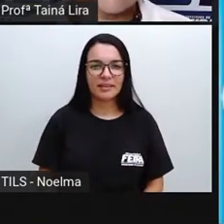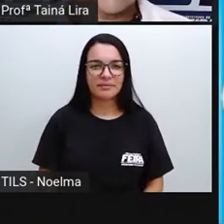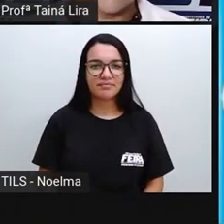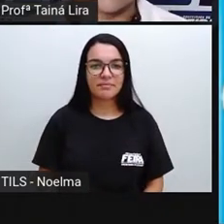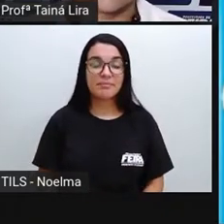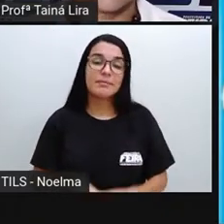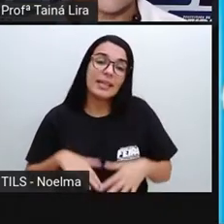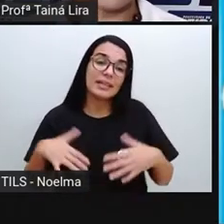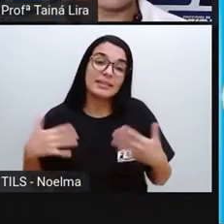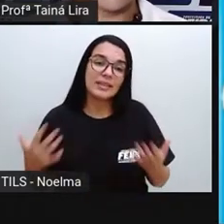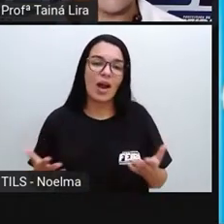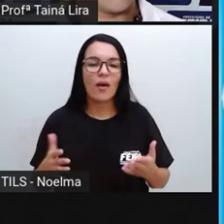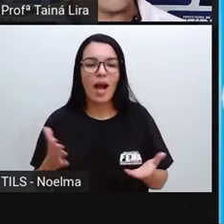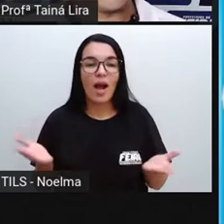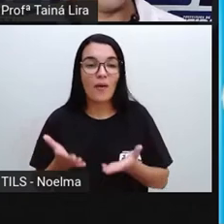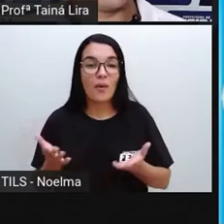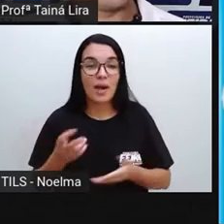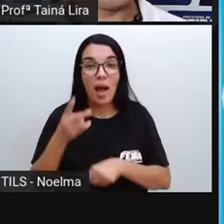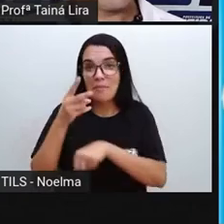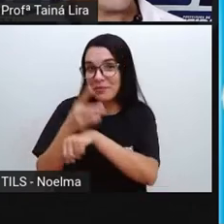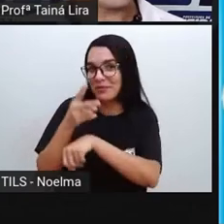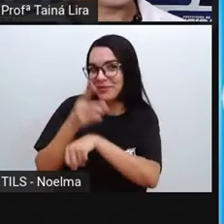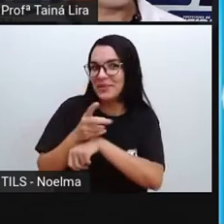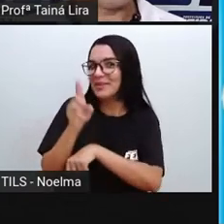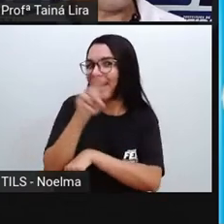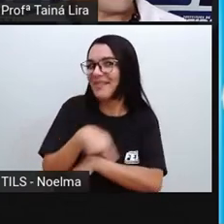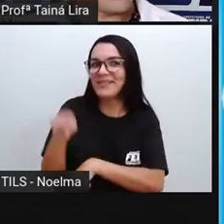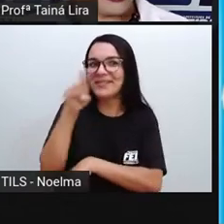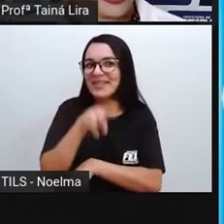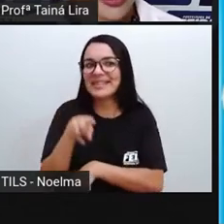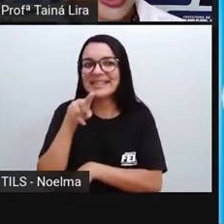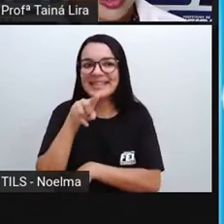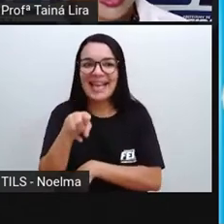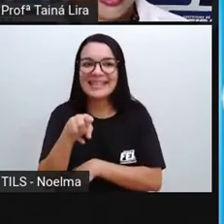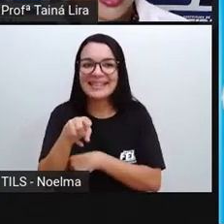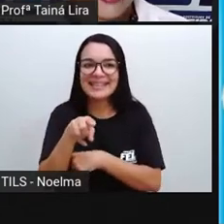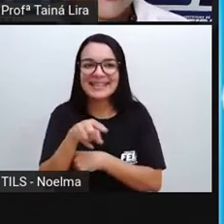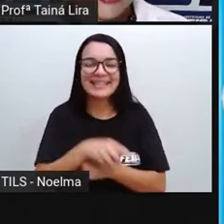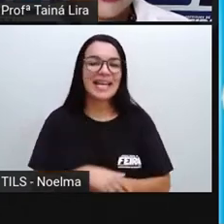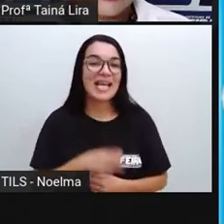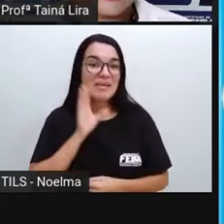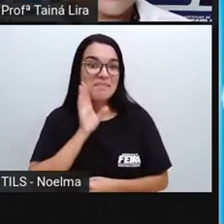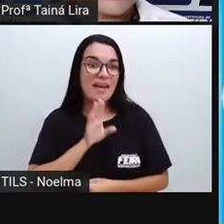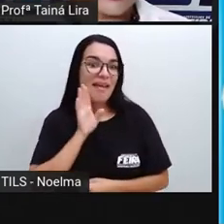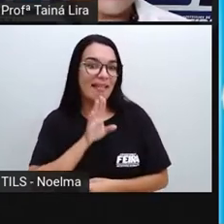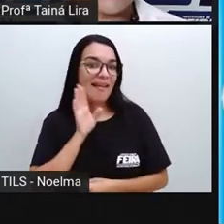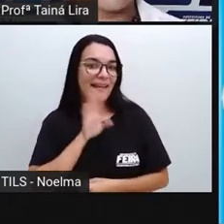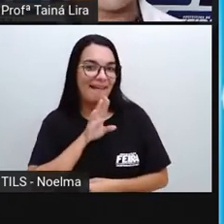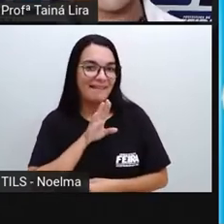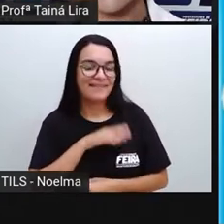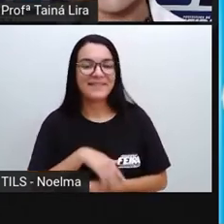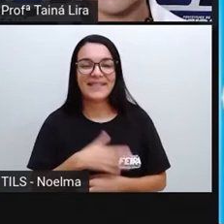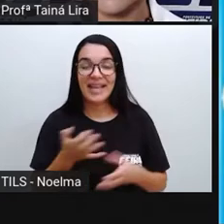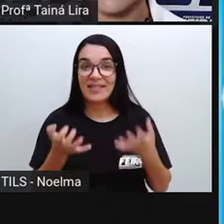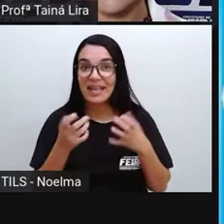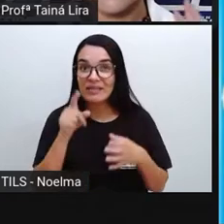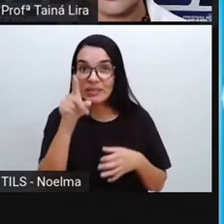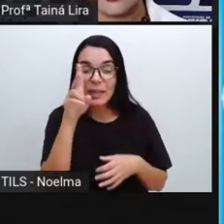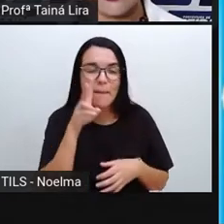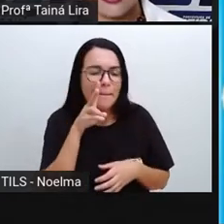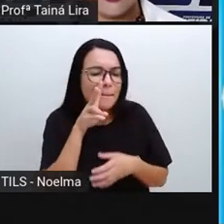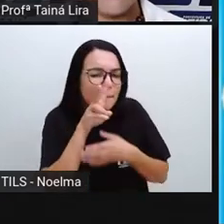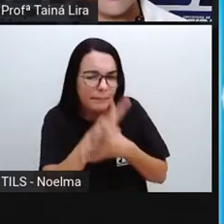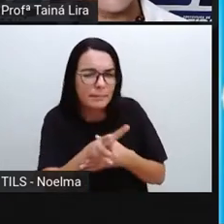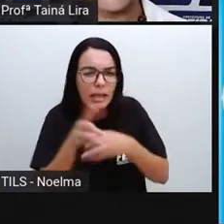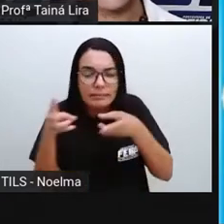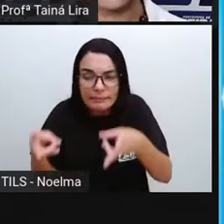Bom, a Pró agora vai passar um vídeo para vocês, tá? E eu quero que vocês prestem bastante